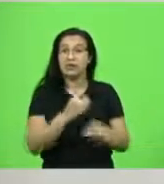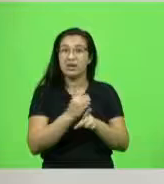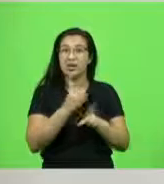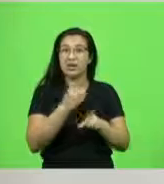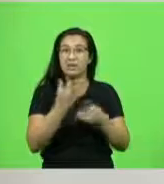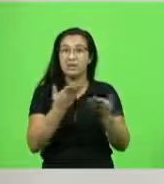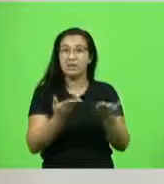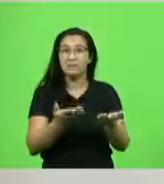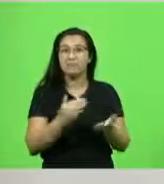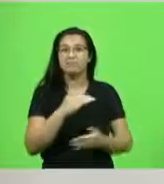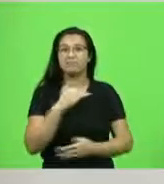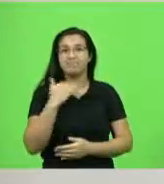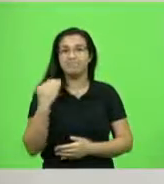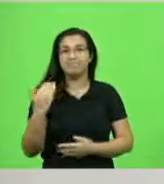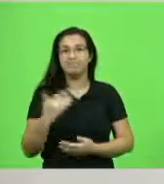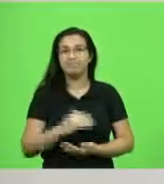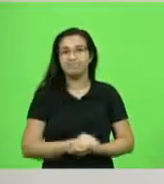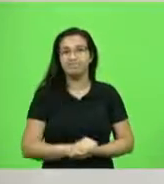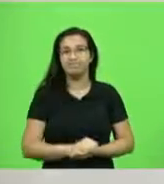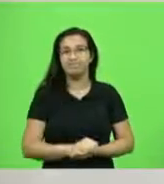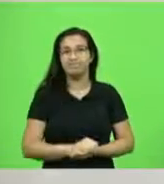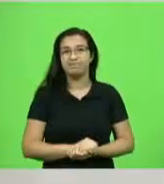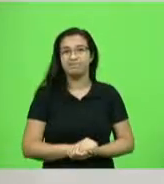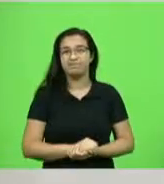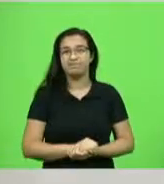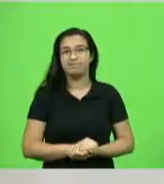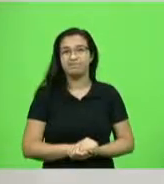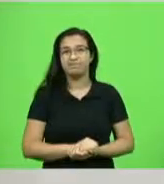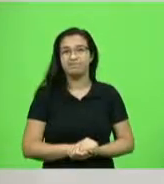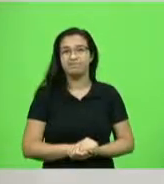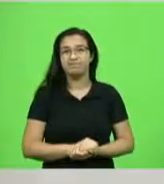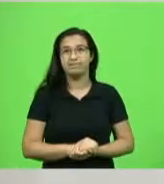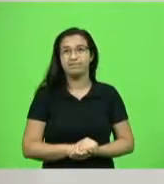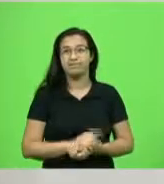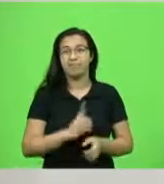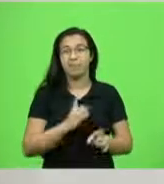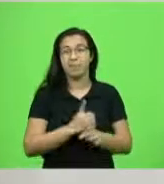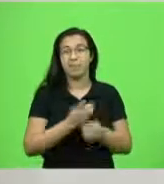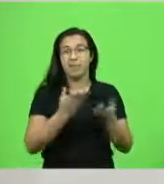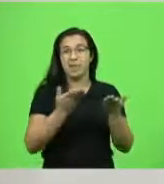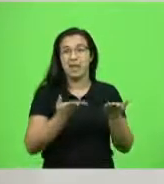morta, encontram ela numa situação